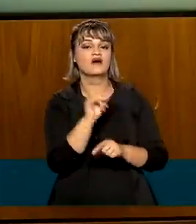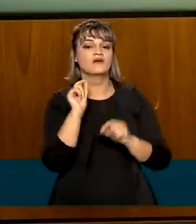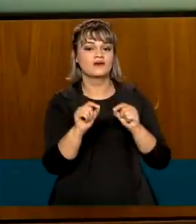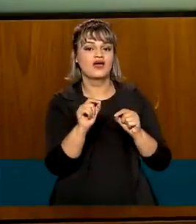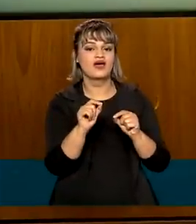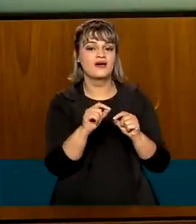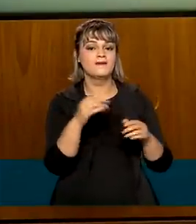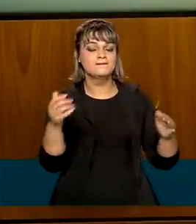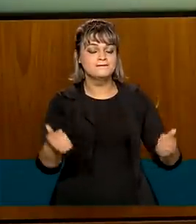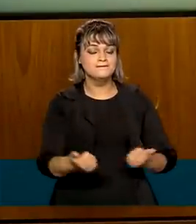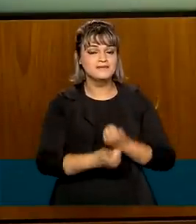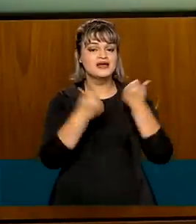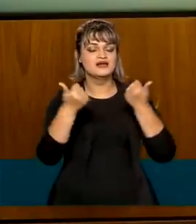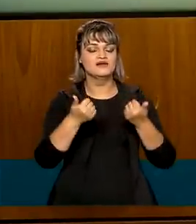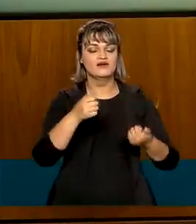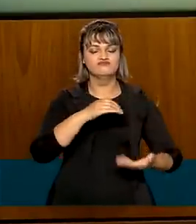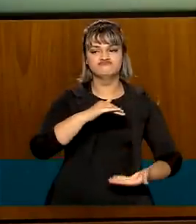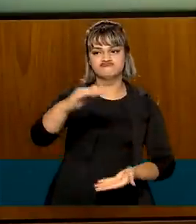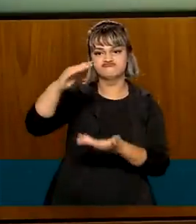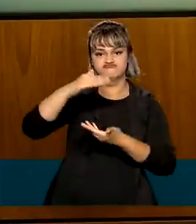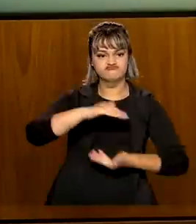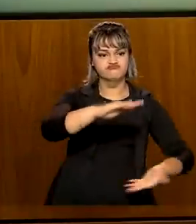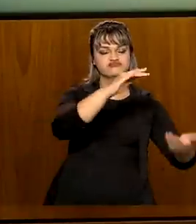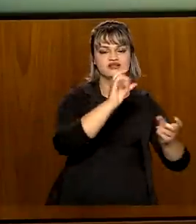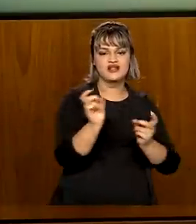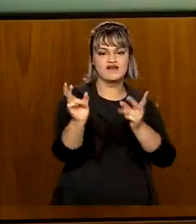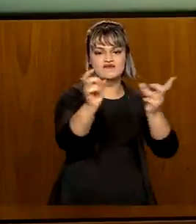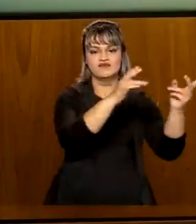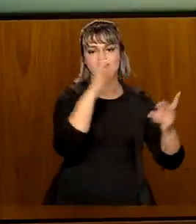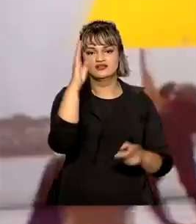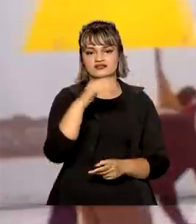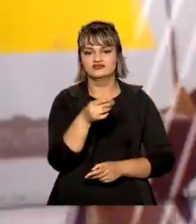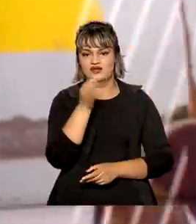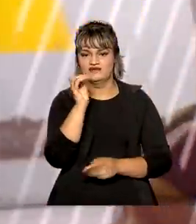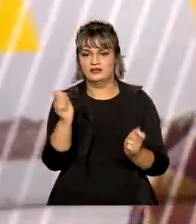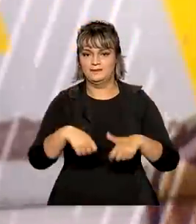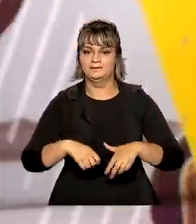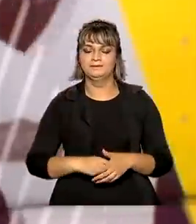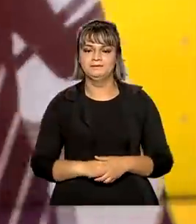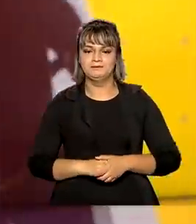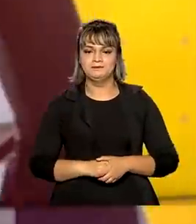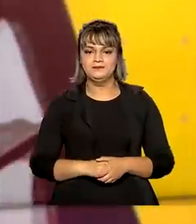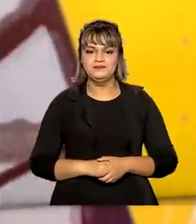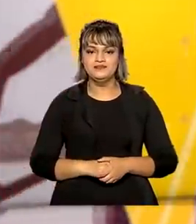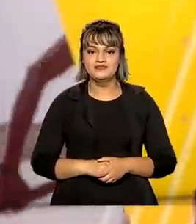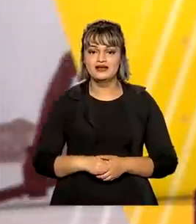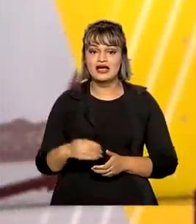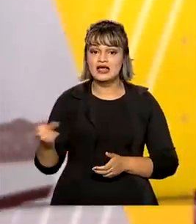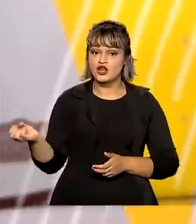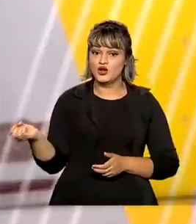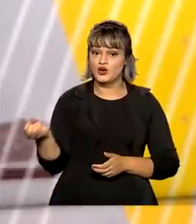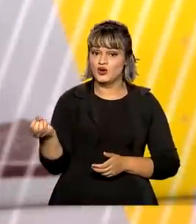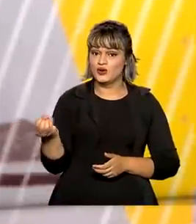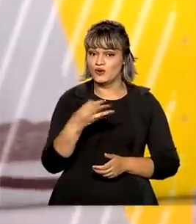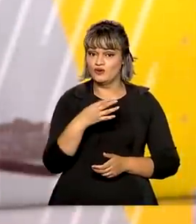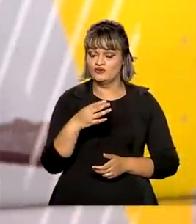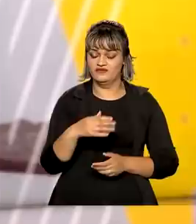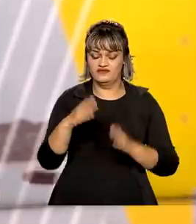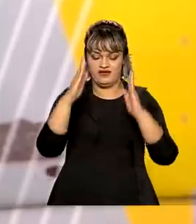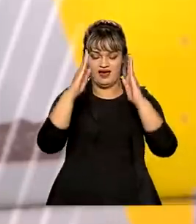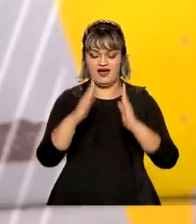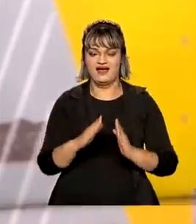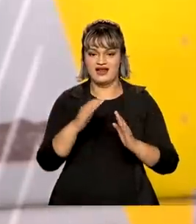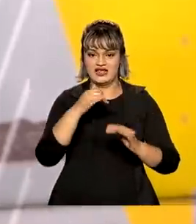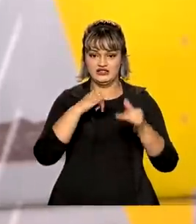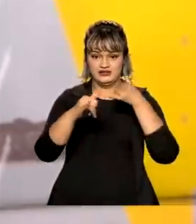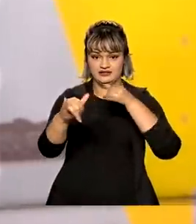melhor distribuição ao longo do ano da comercialização do café. Uma nova linha de transmissão foi inaugurada em